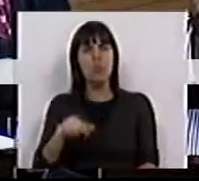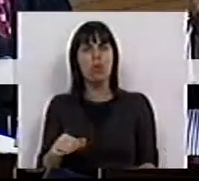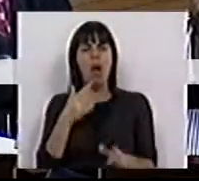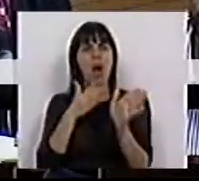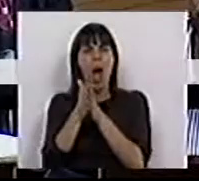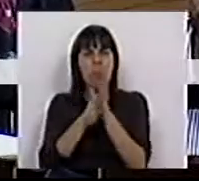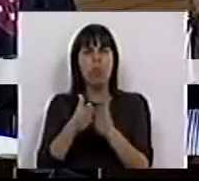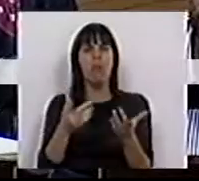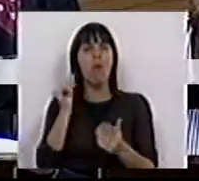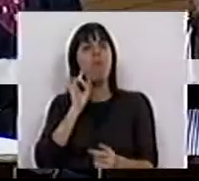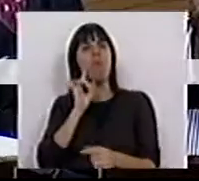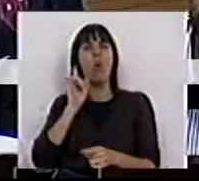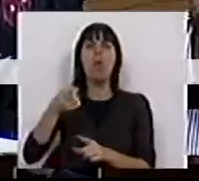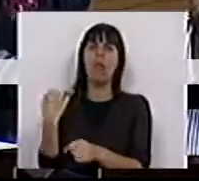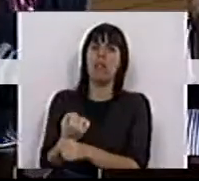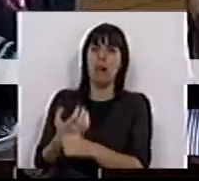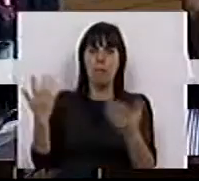exploram o valor do trabalho.